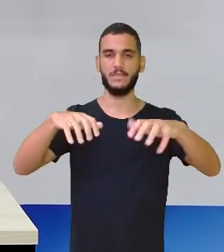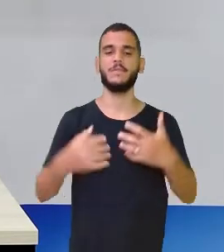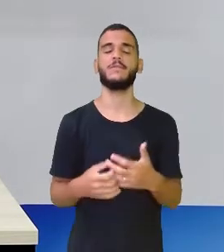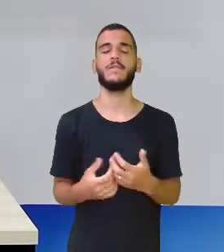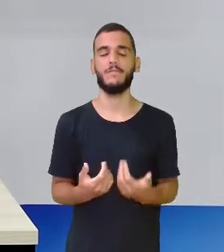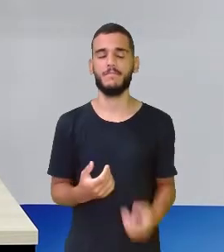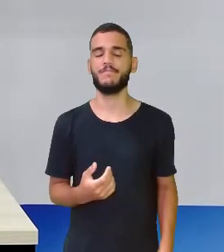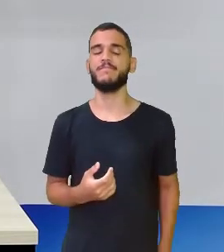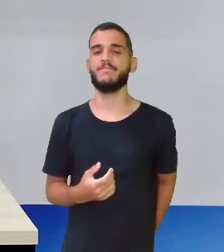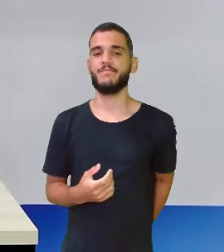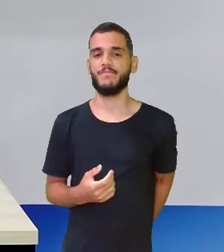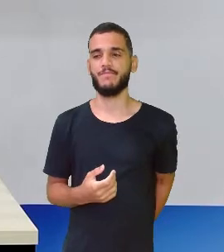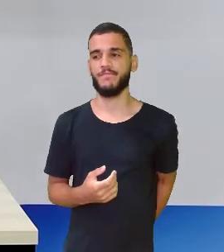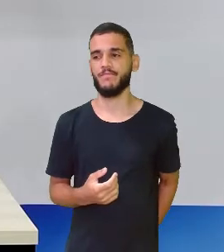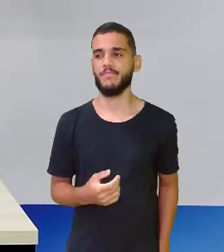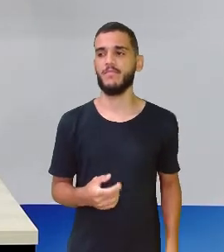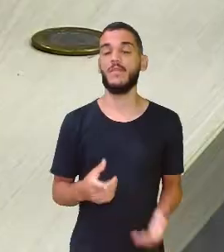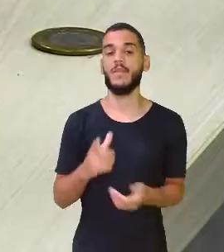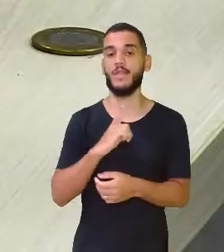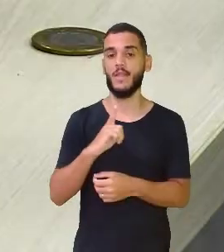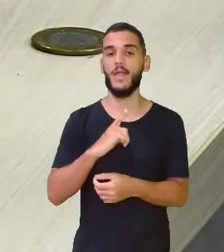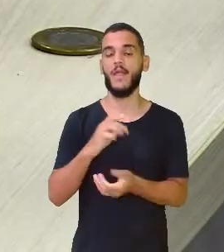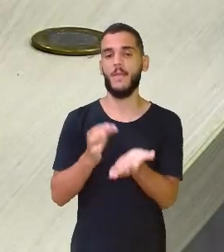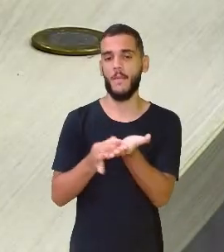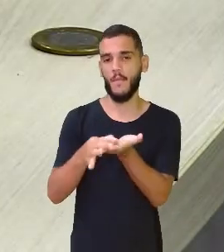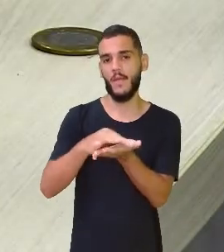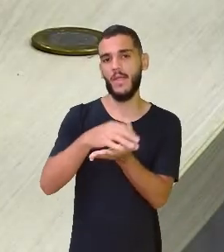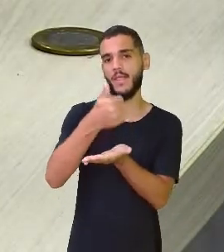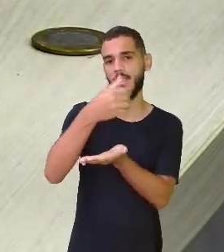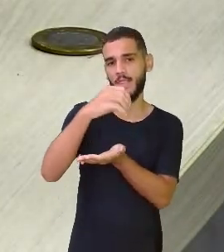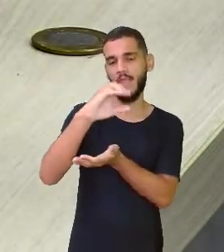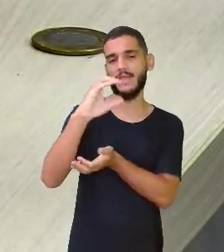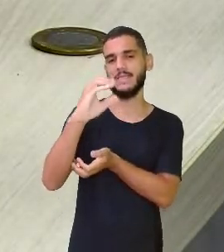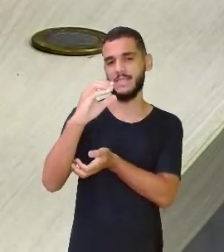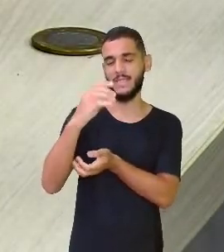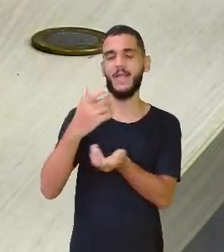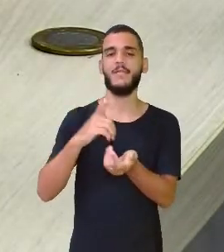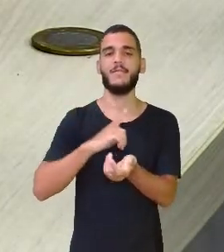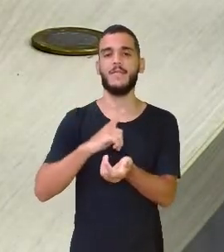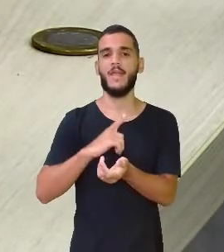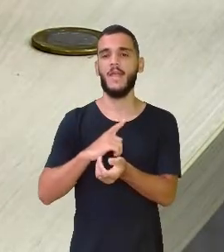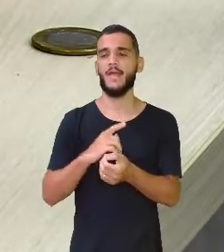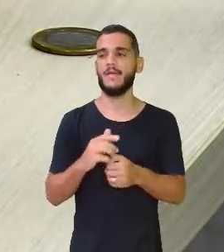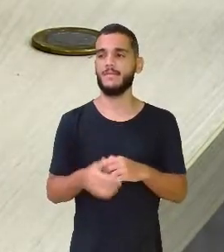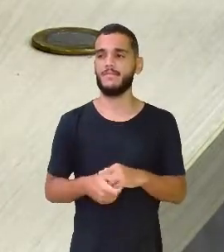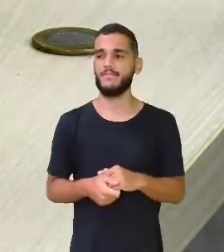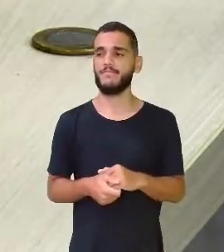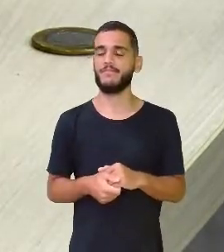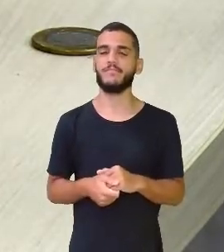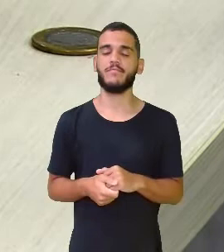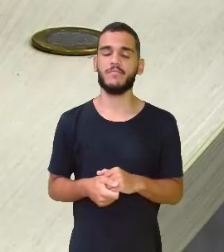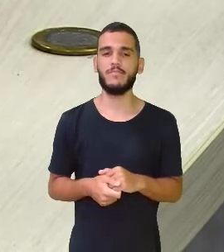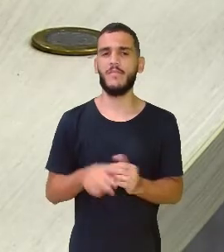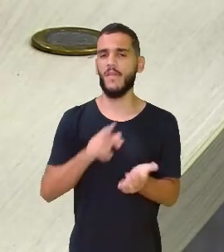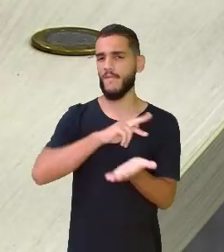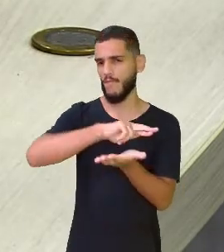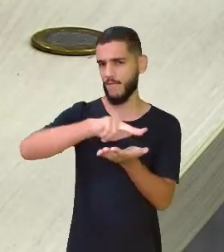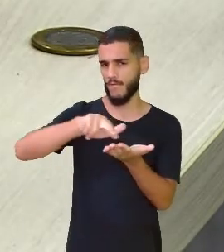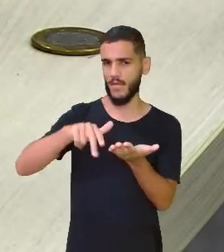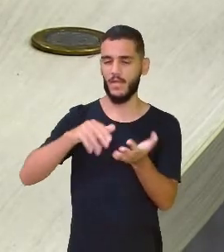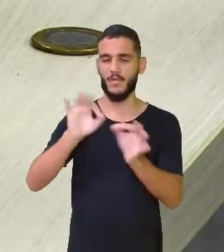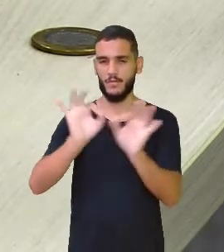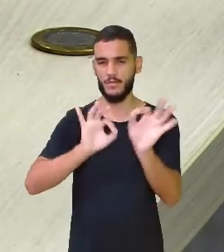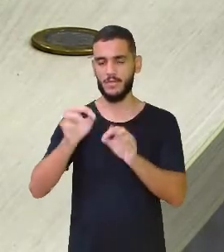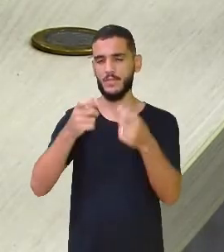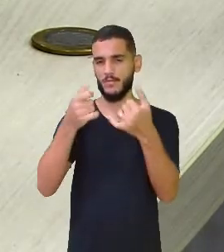eu tenho a minha moeda de dez centavos, que se eu tiver dez delas, eu falei pra vocês que